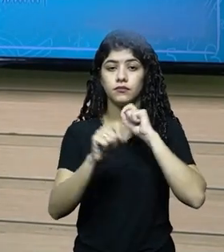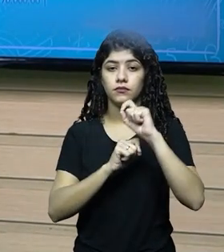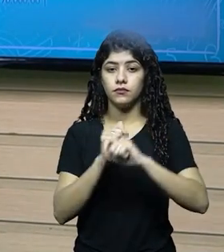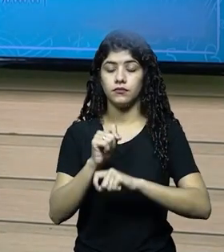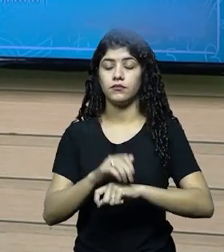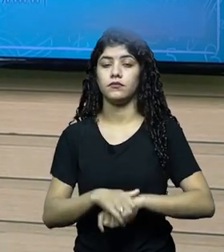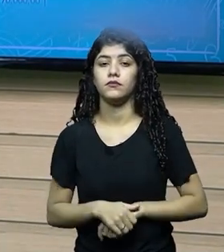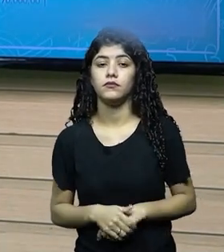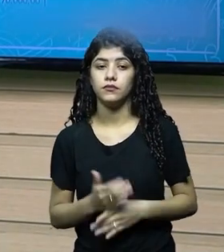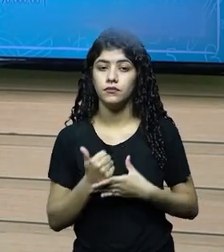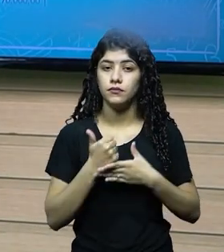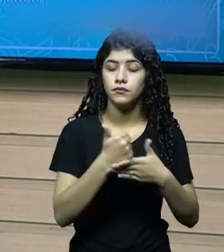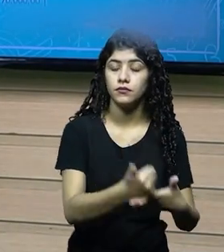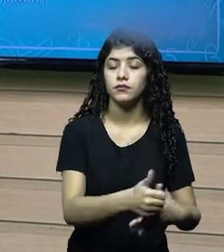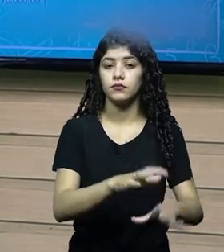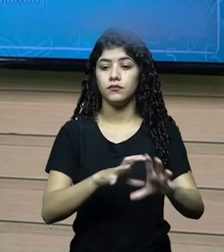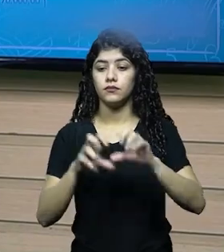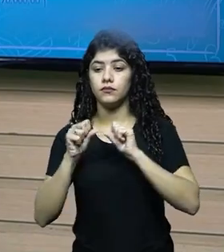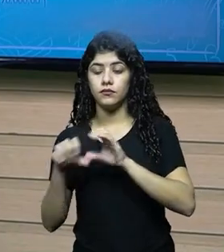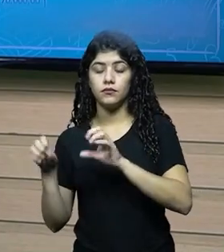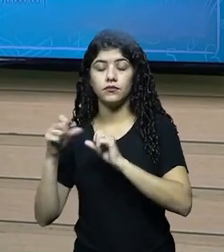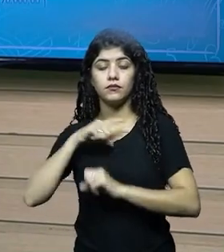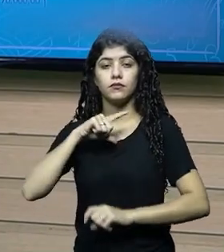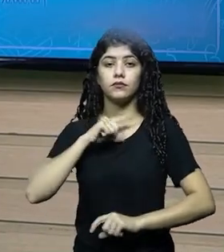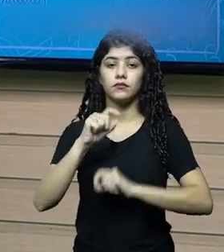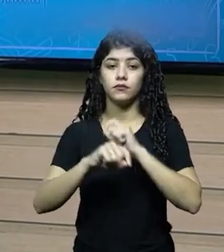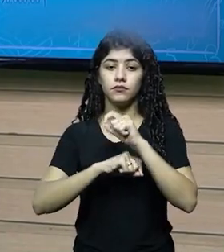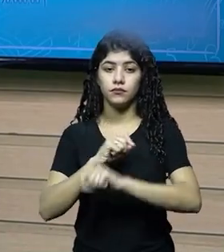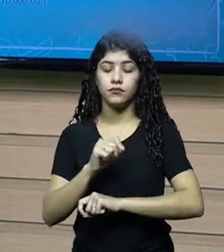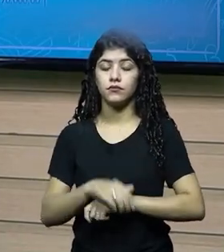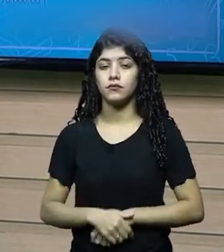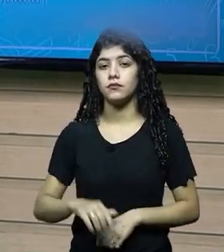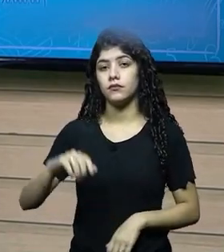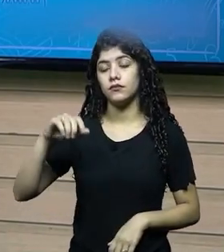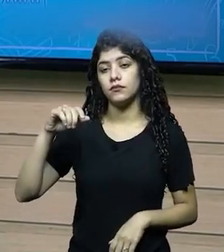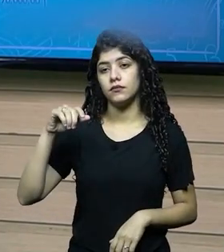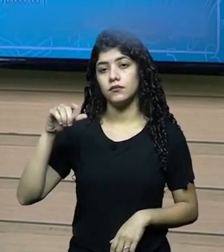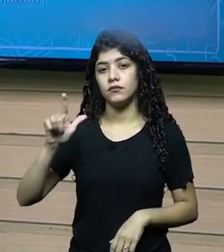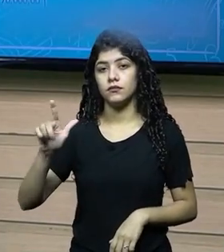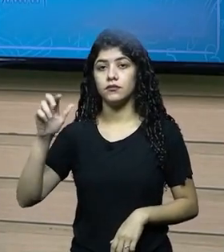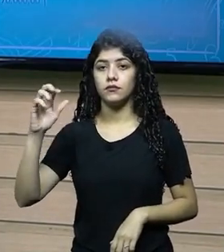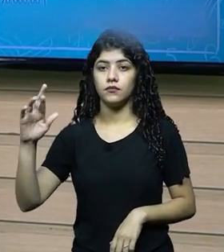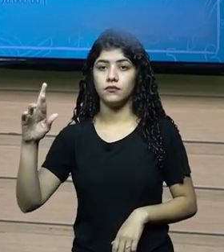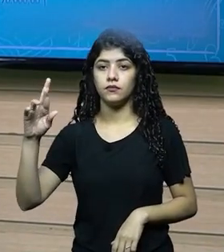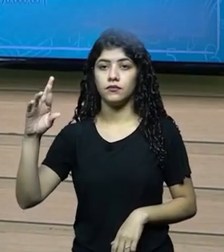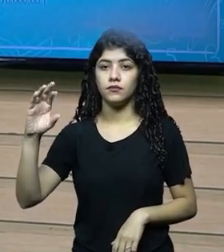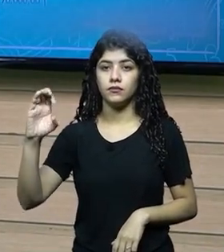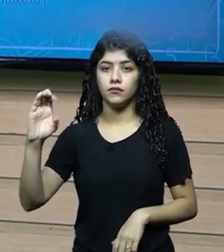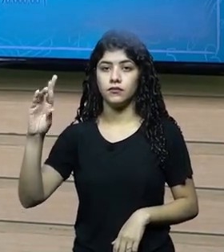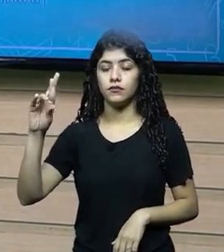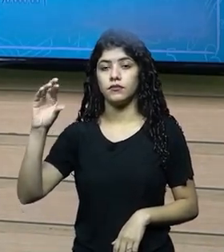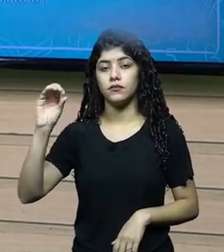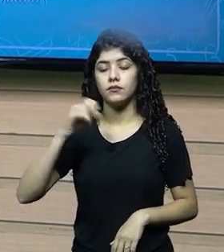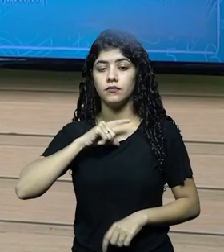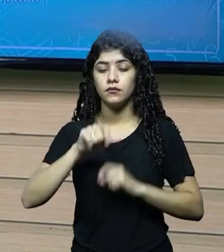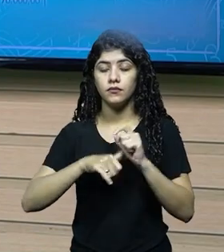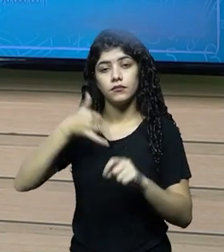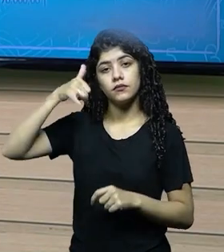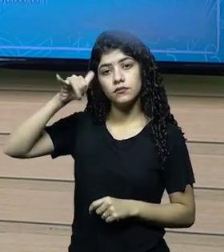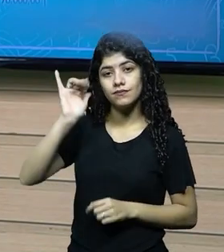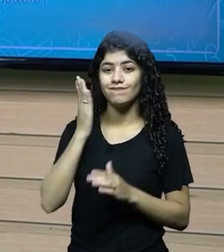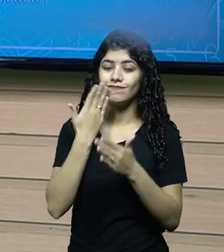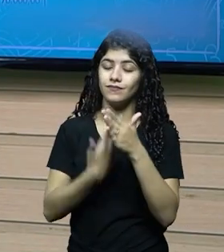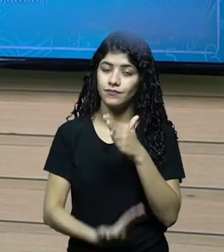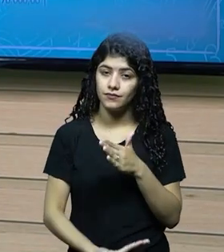plantio, de acompanhamento, de colheita, para que o lucro, ele seja otimizado o máximo possível e, consequentemente, seja